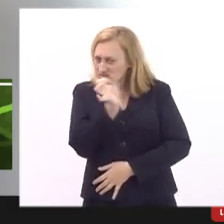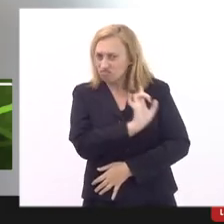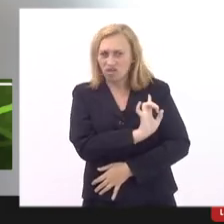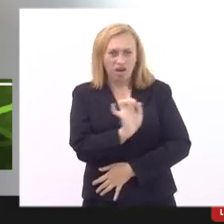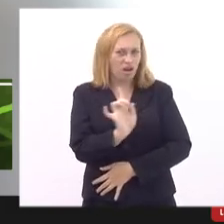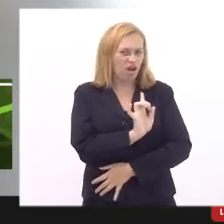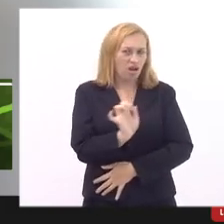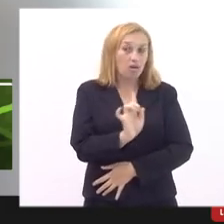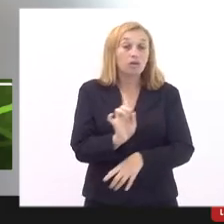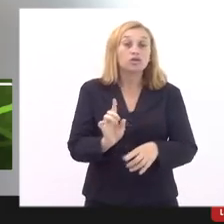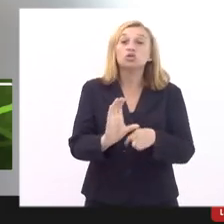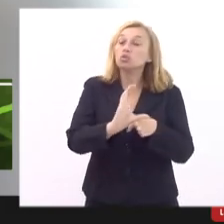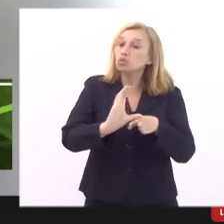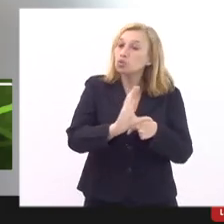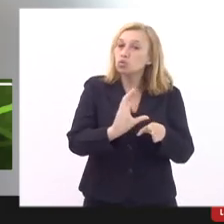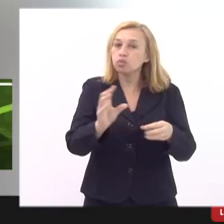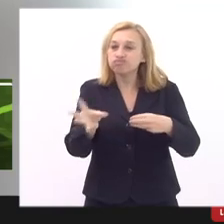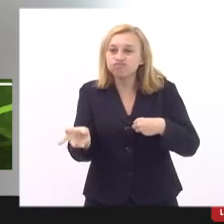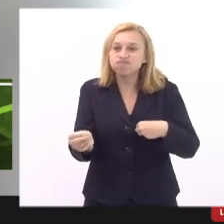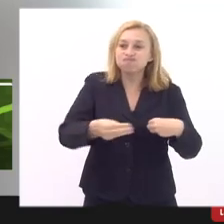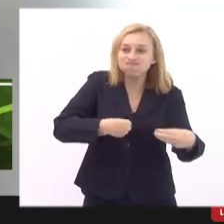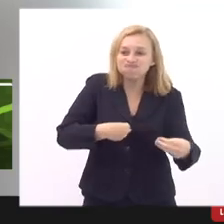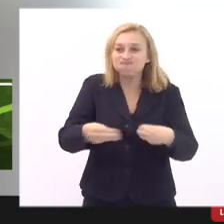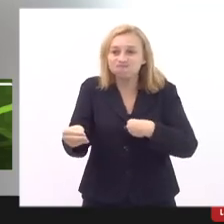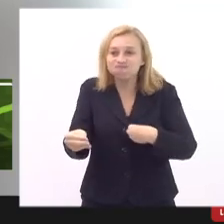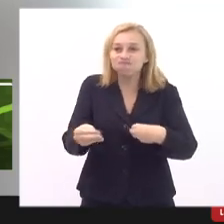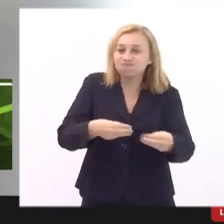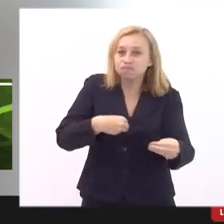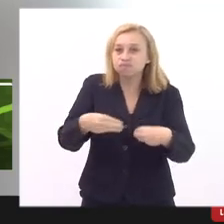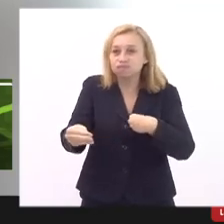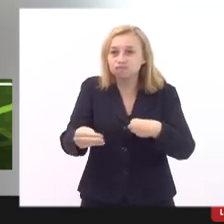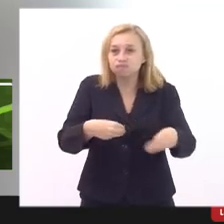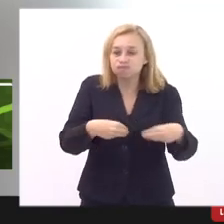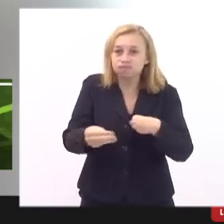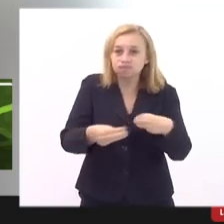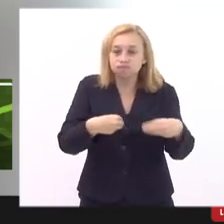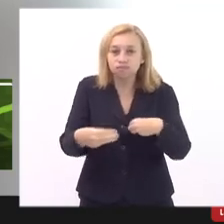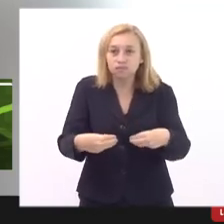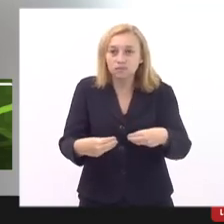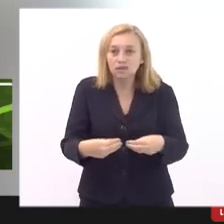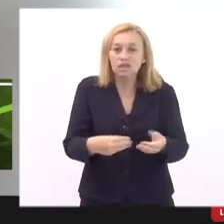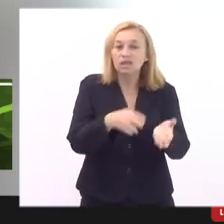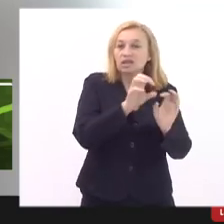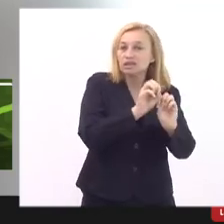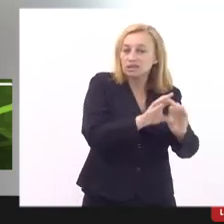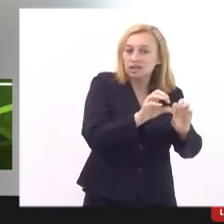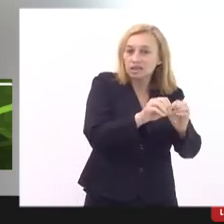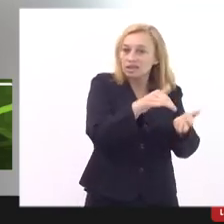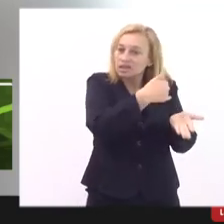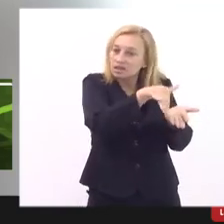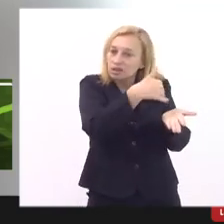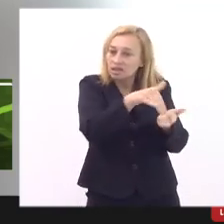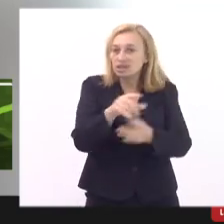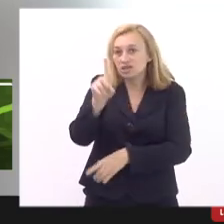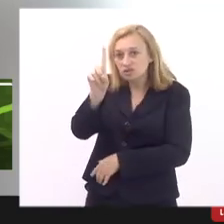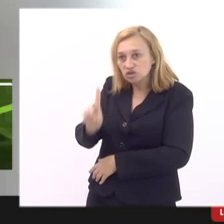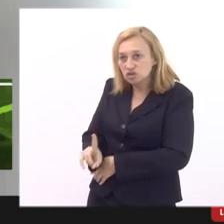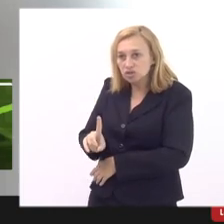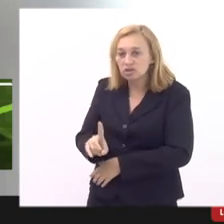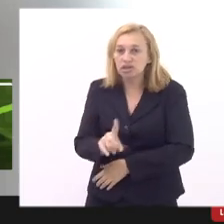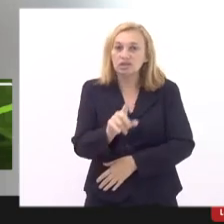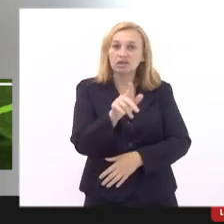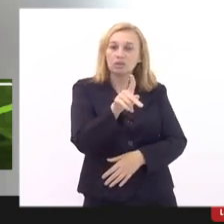o conselho tem se articulado tanto com a entidade executora com SEDUC com os diretores com os pais de